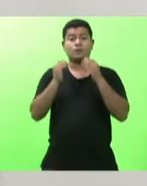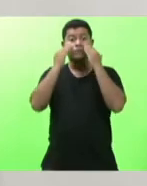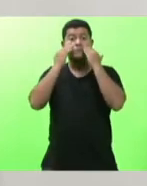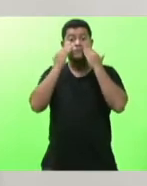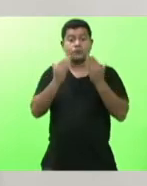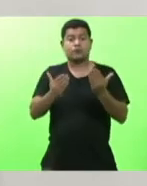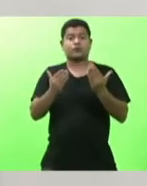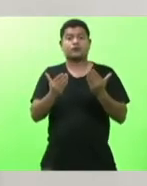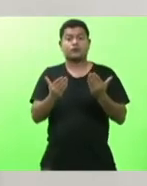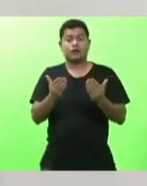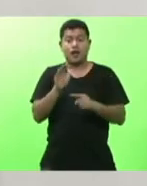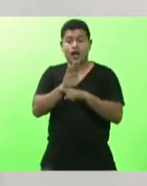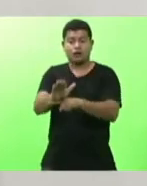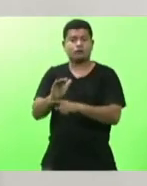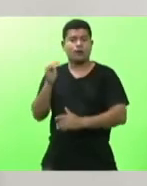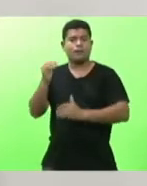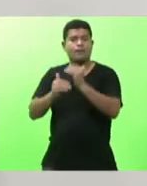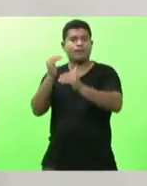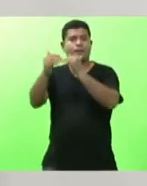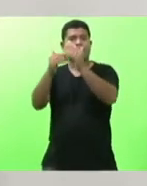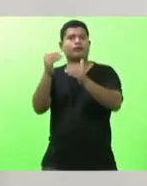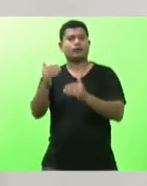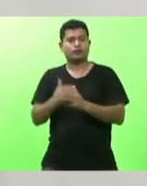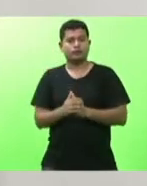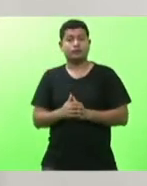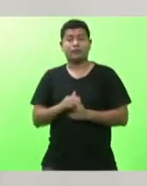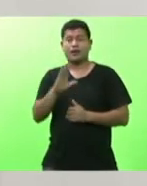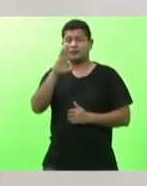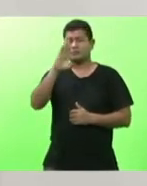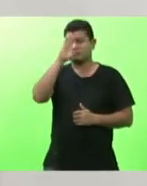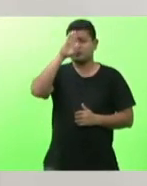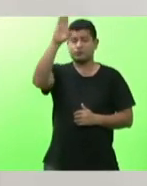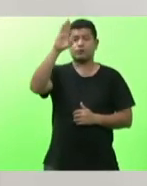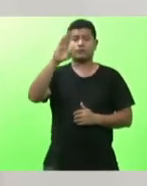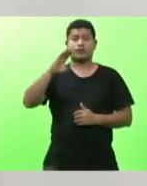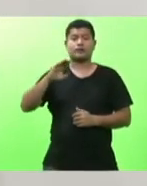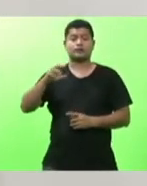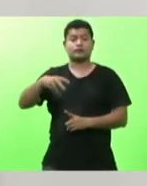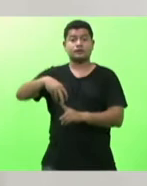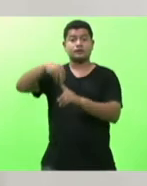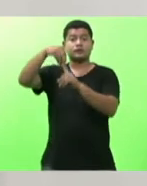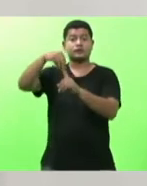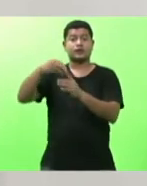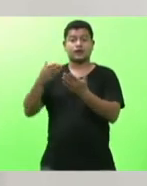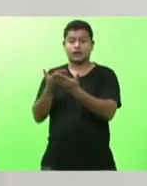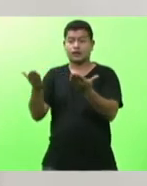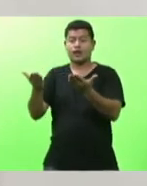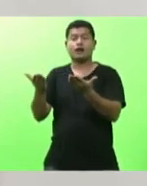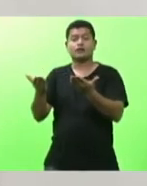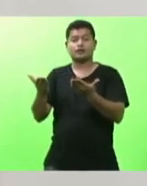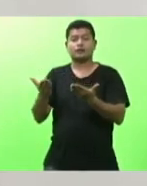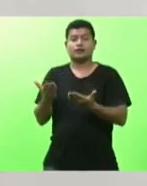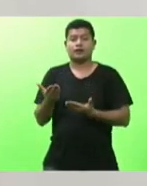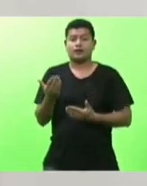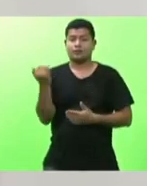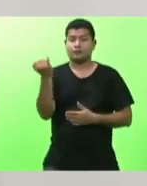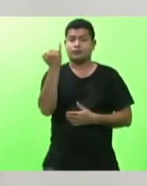o desenvolvimento mas realçar uma página importante fundamental da história